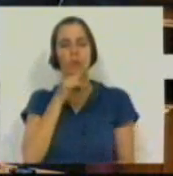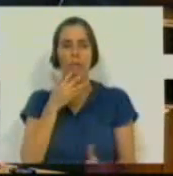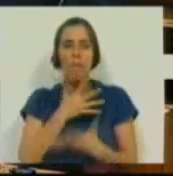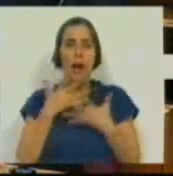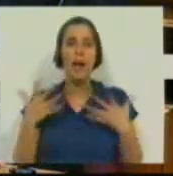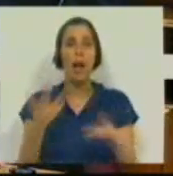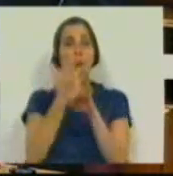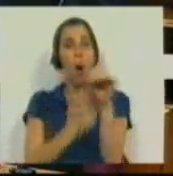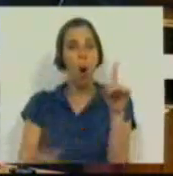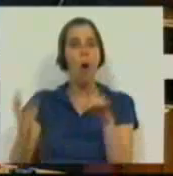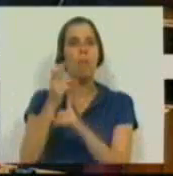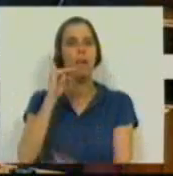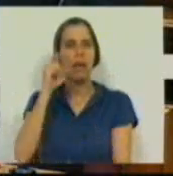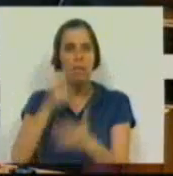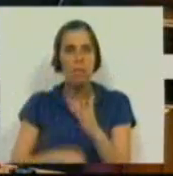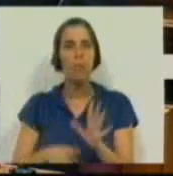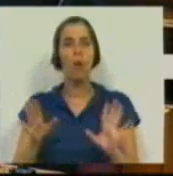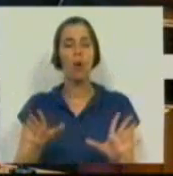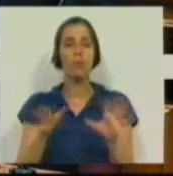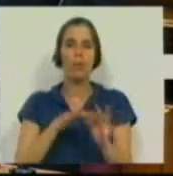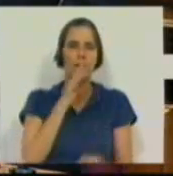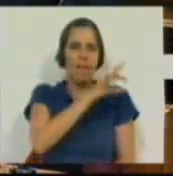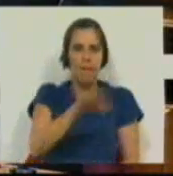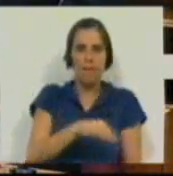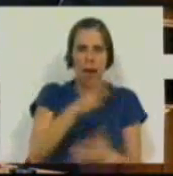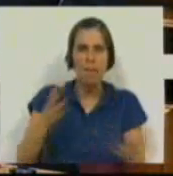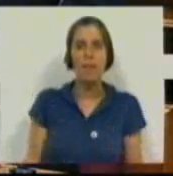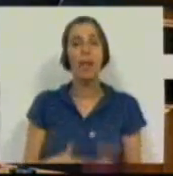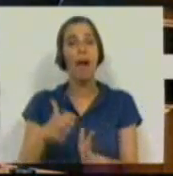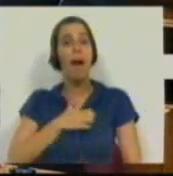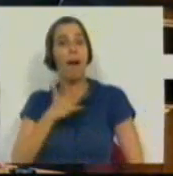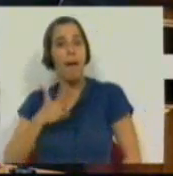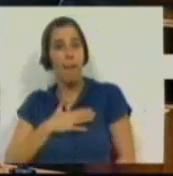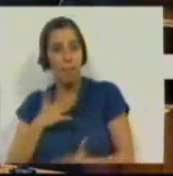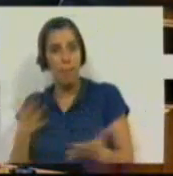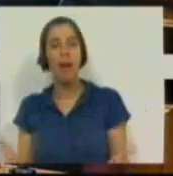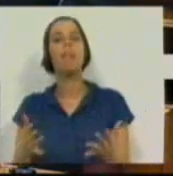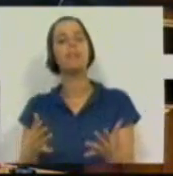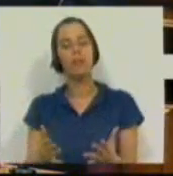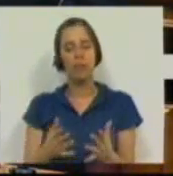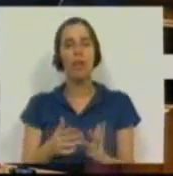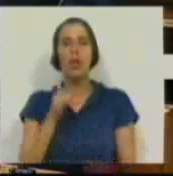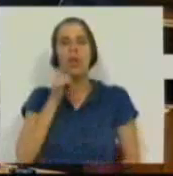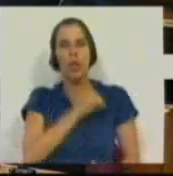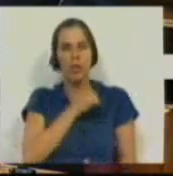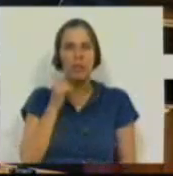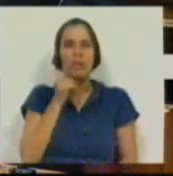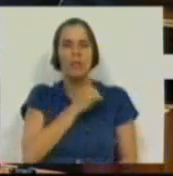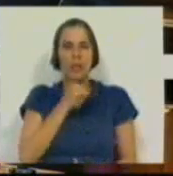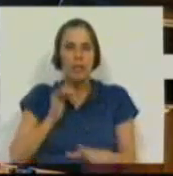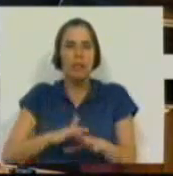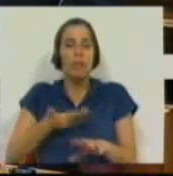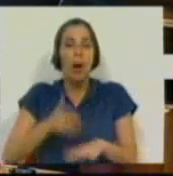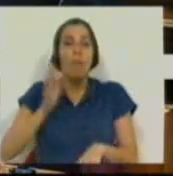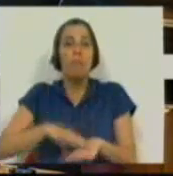enorme aumento de impostos sobre as famílias, sobre as empresas, em que tiveram que sofrer sacrifícios